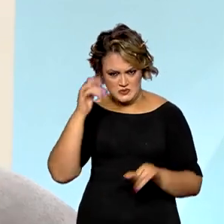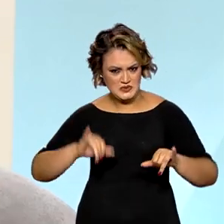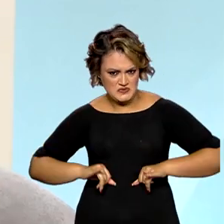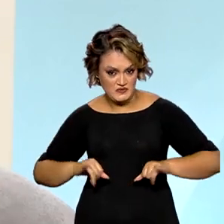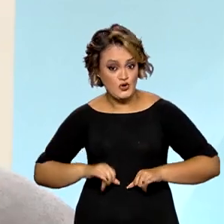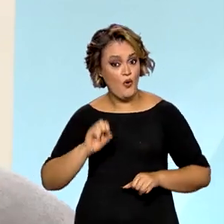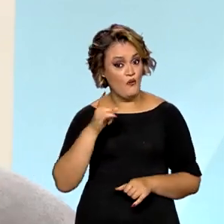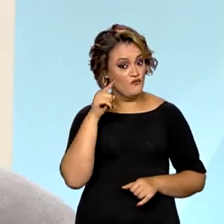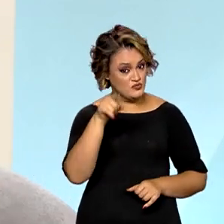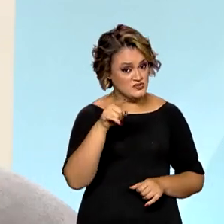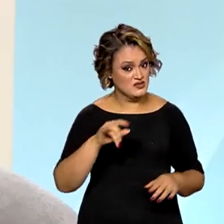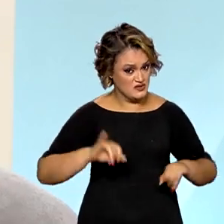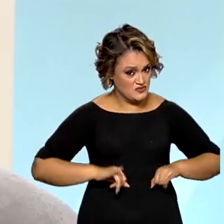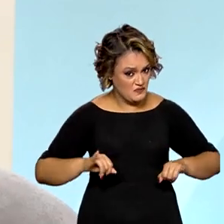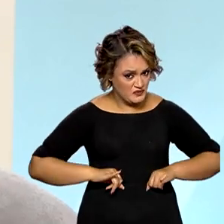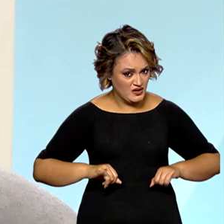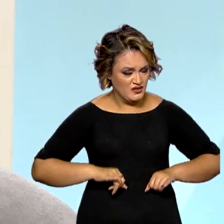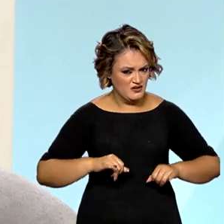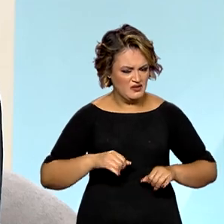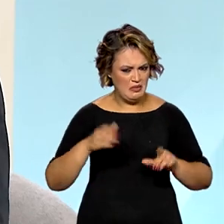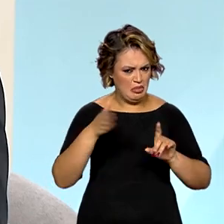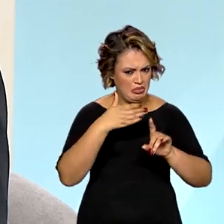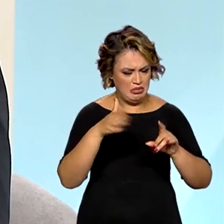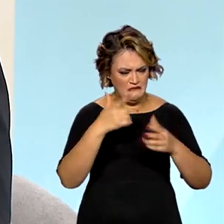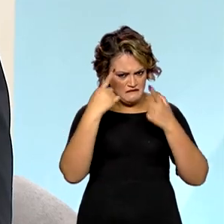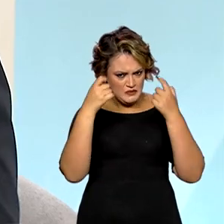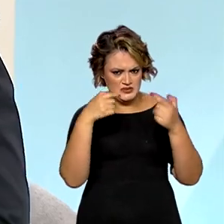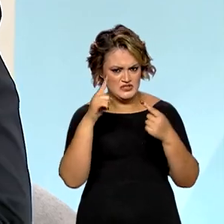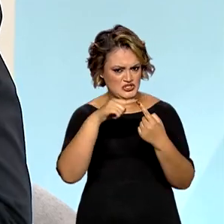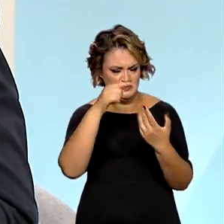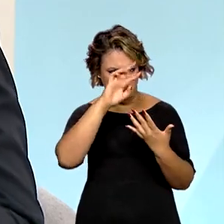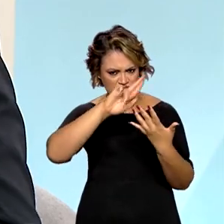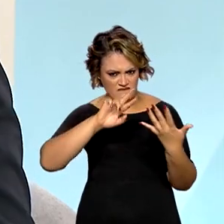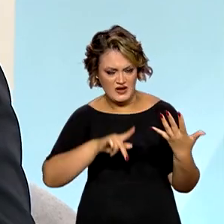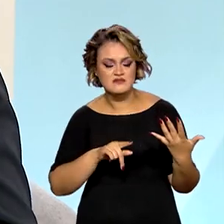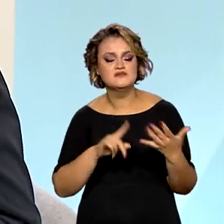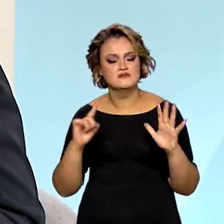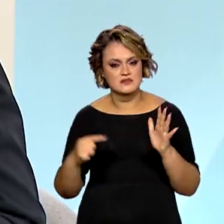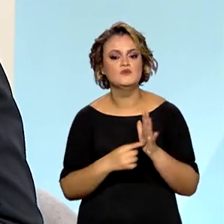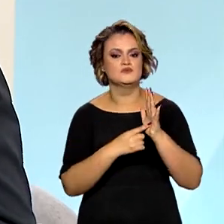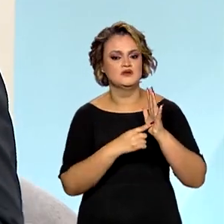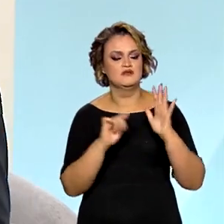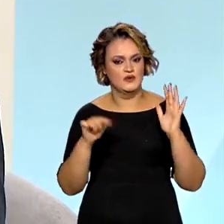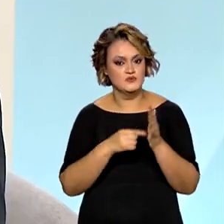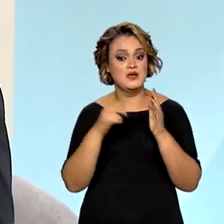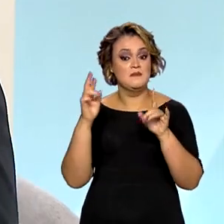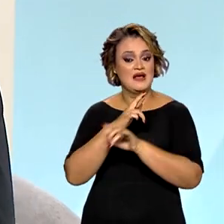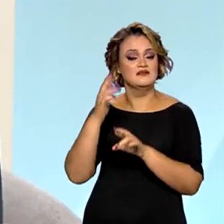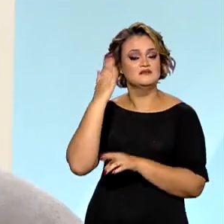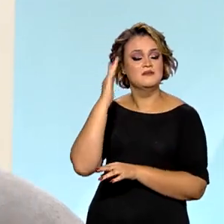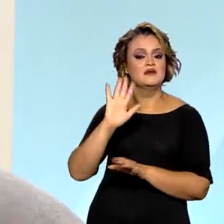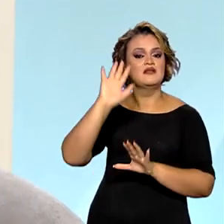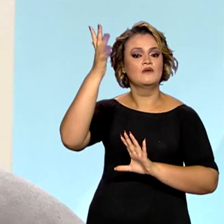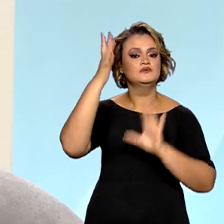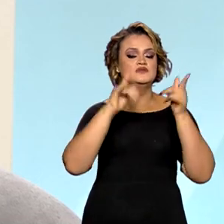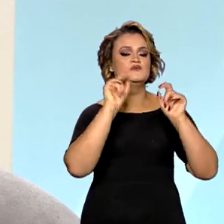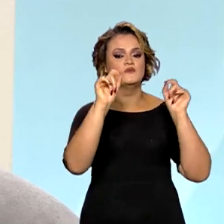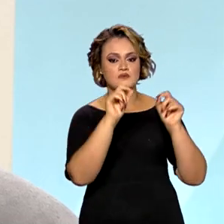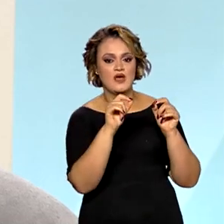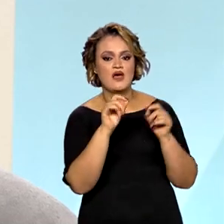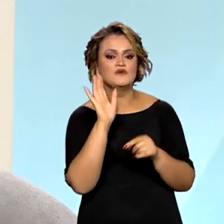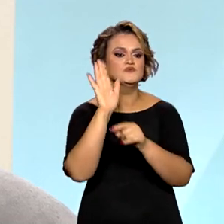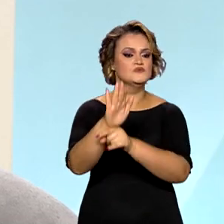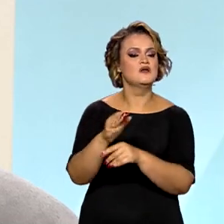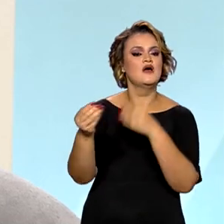você está sofrendo violência de qualquer tipo que seja, denuncie. Isso vai auxiliar a rede, para que a rede saiba como chegar, como te encontrar,